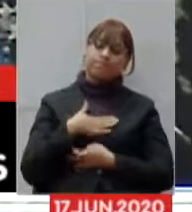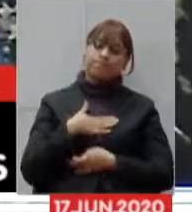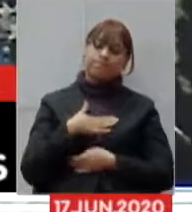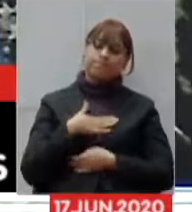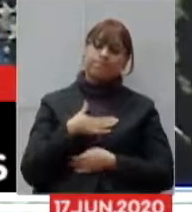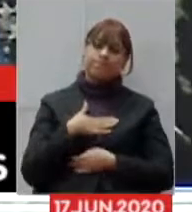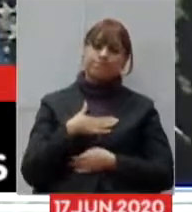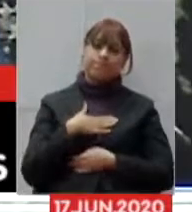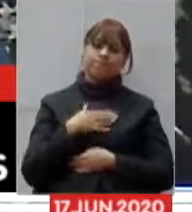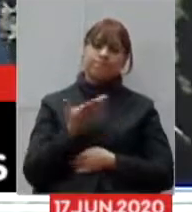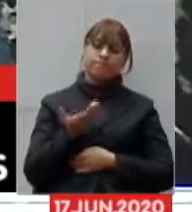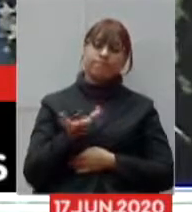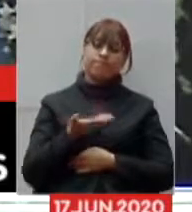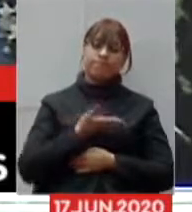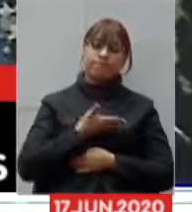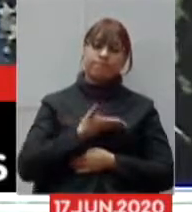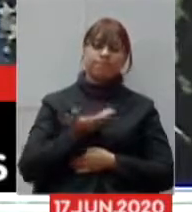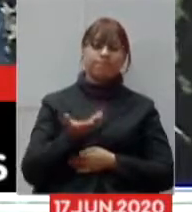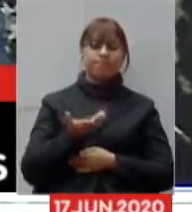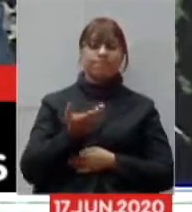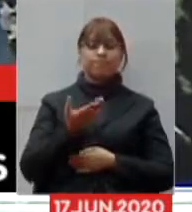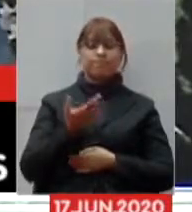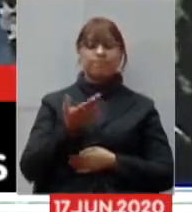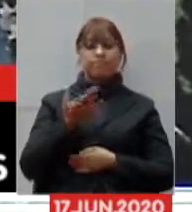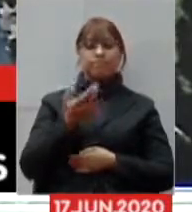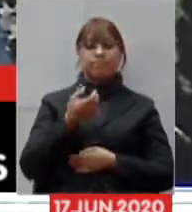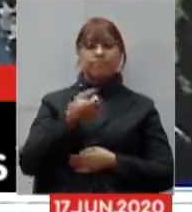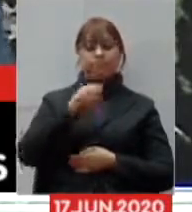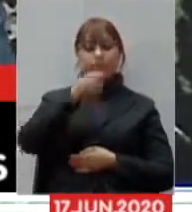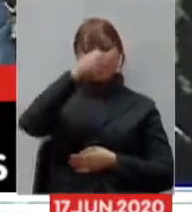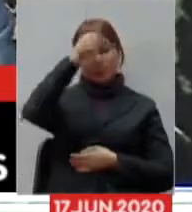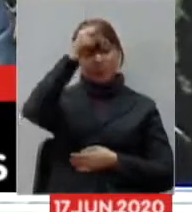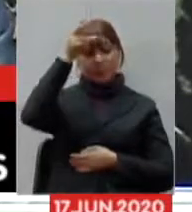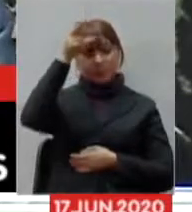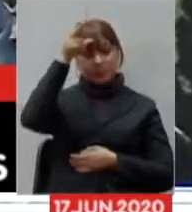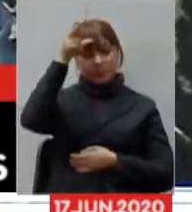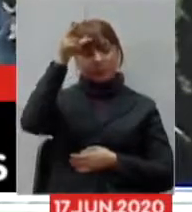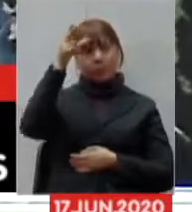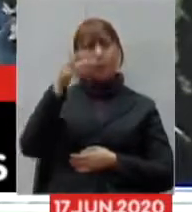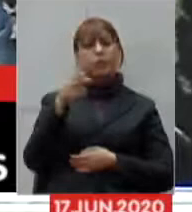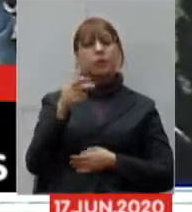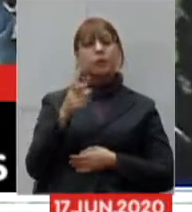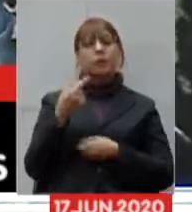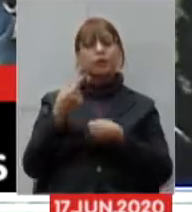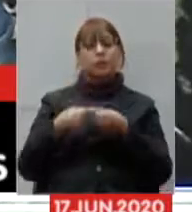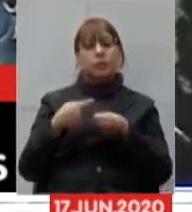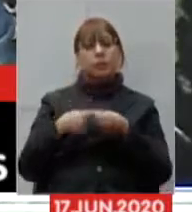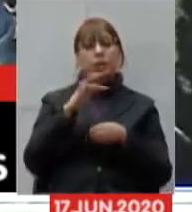ao companheiro prefeito de Telflatone Daniel Sucupira